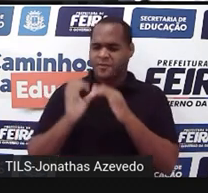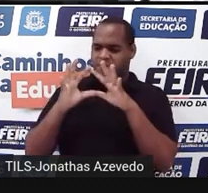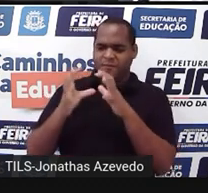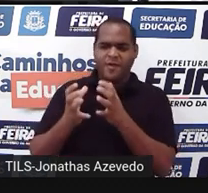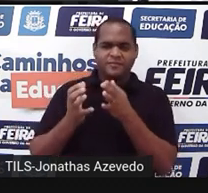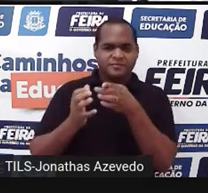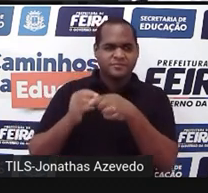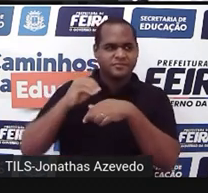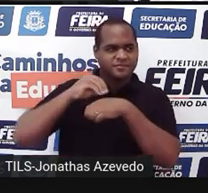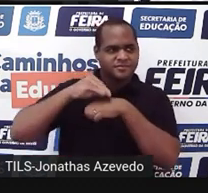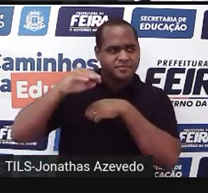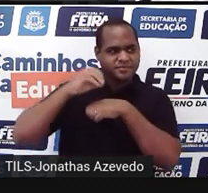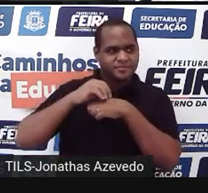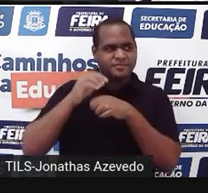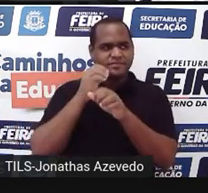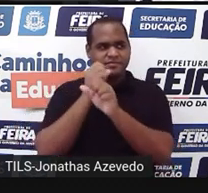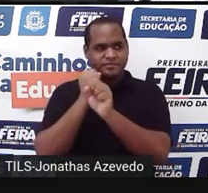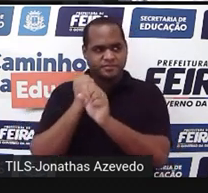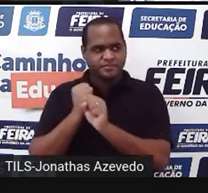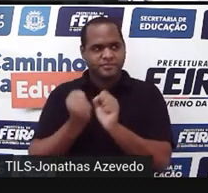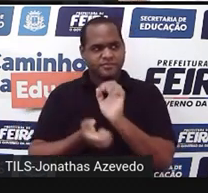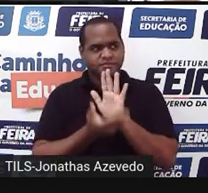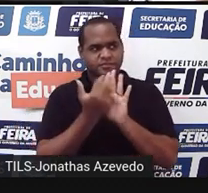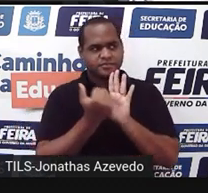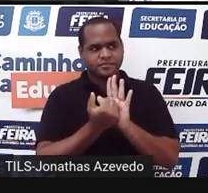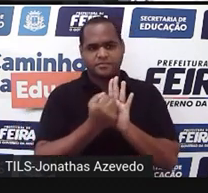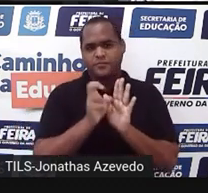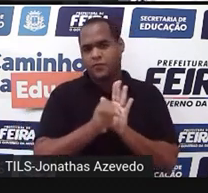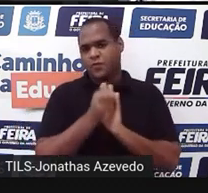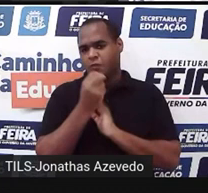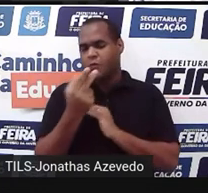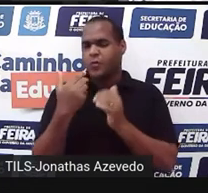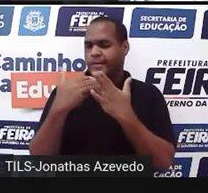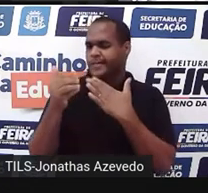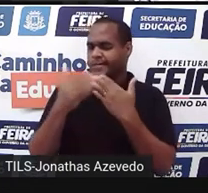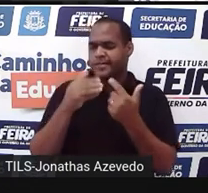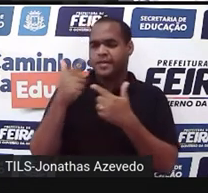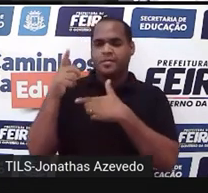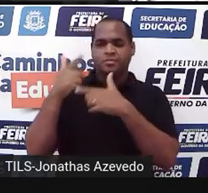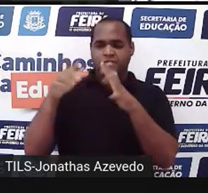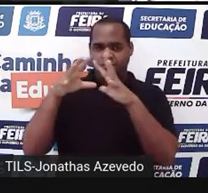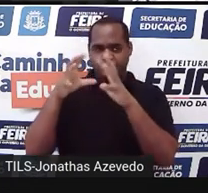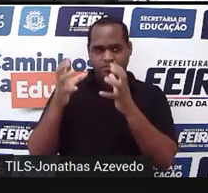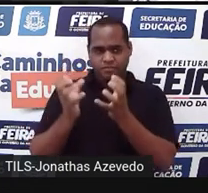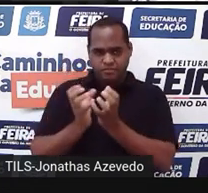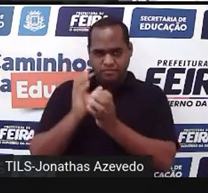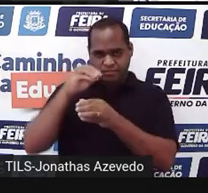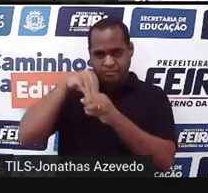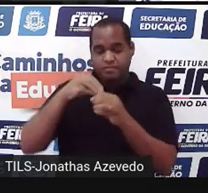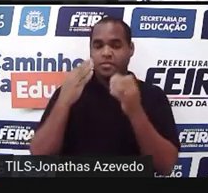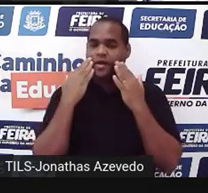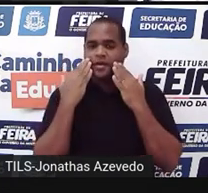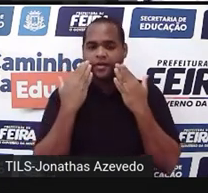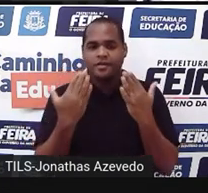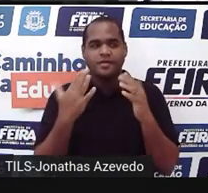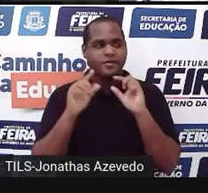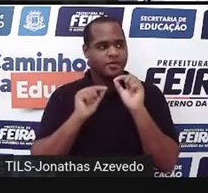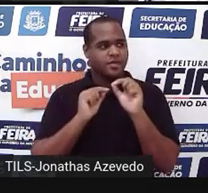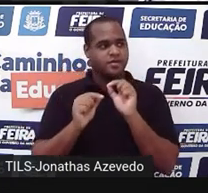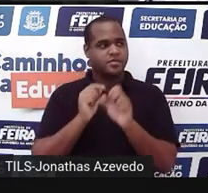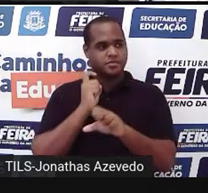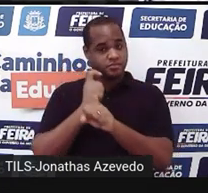essa bola que eu estou trazendo na imagem, a bola de vôlei, ou qualquer outra bola, representa um sólido geométrico.